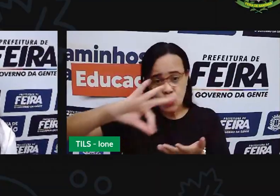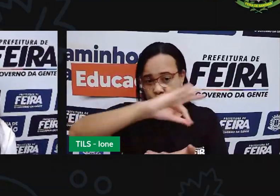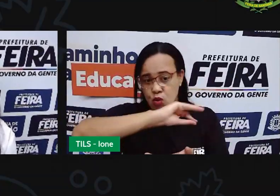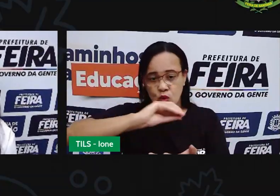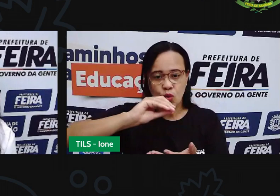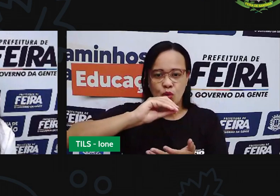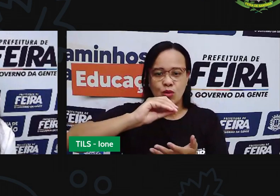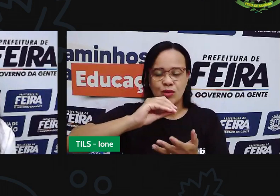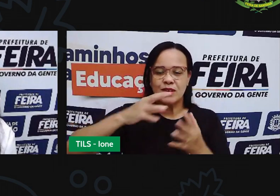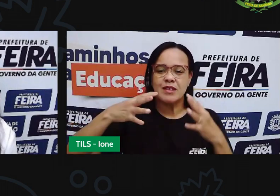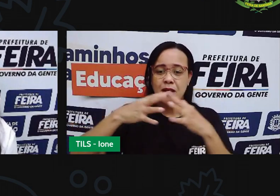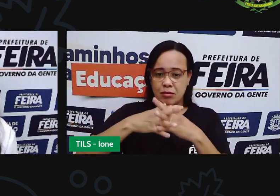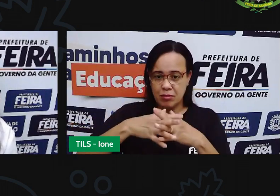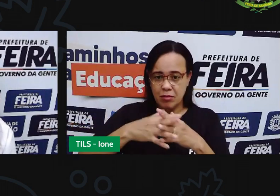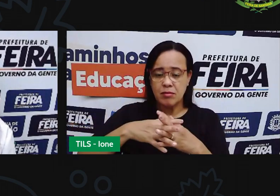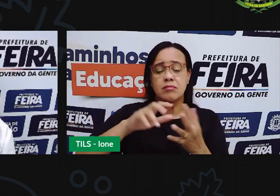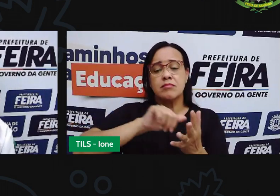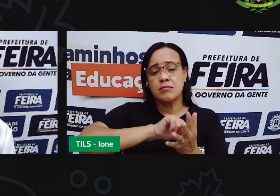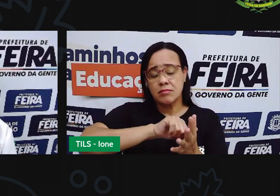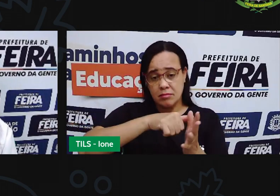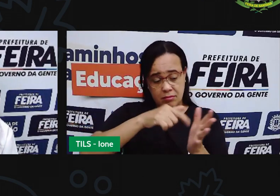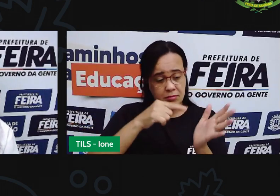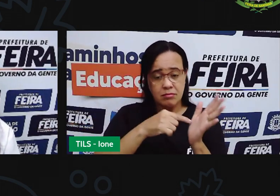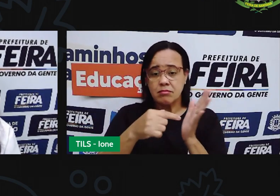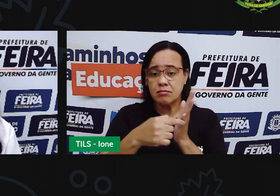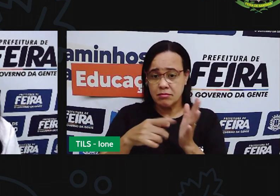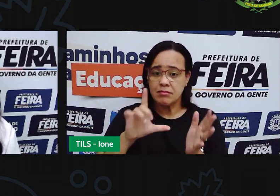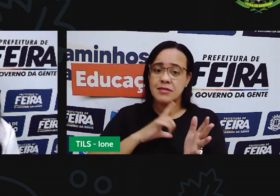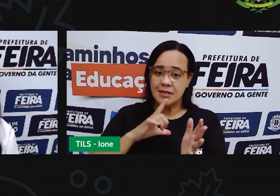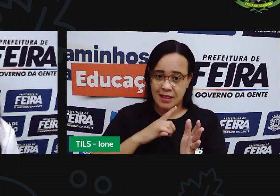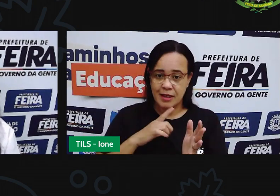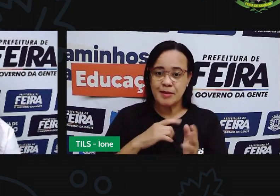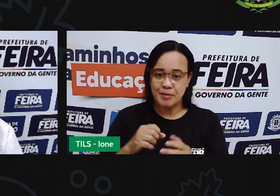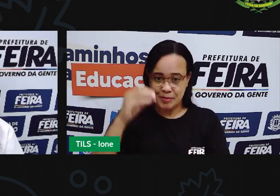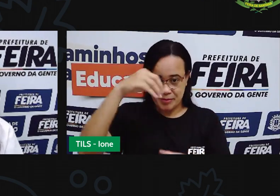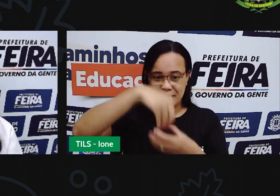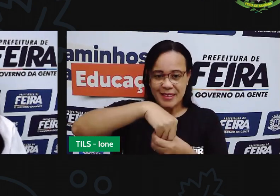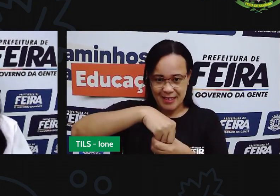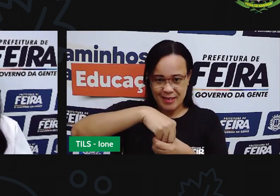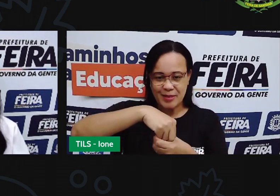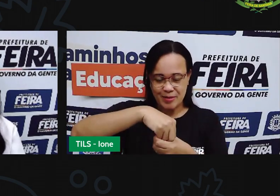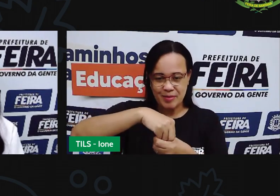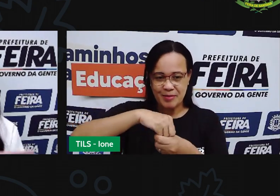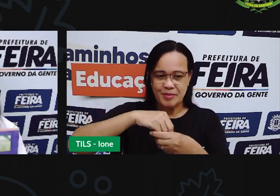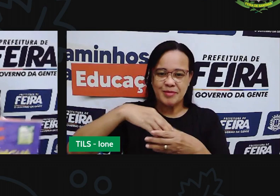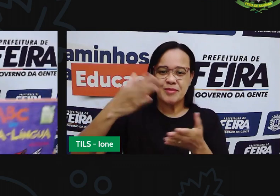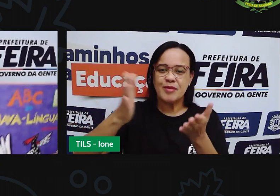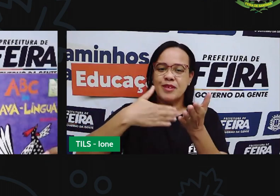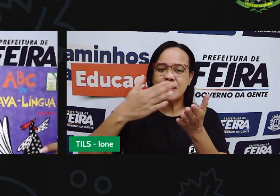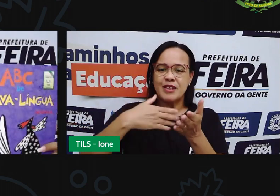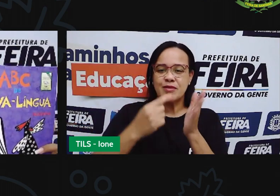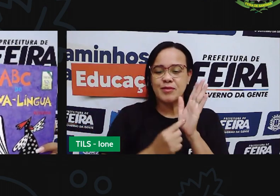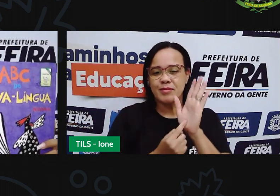Eu vou Mostrar pra vocês Agora Esse livro Olha